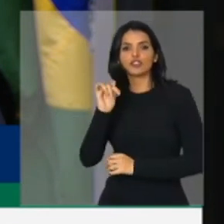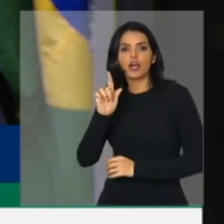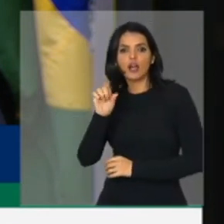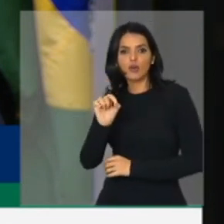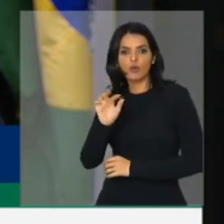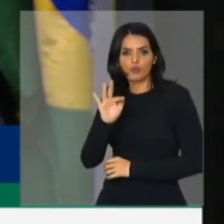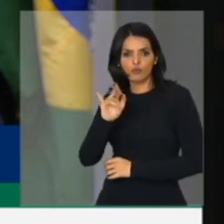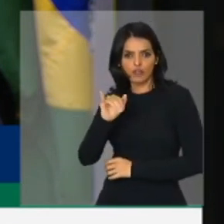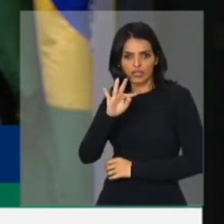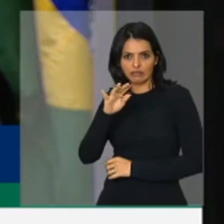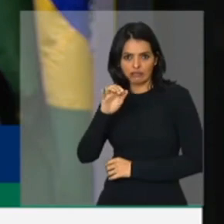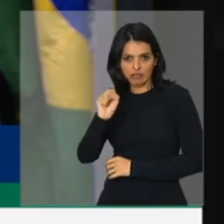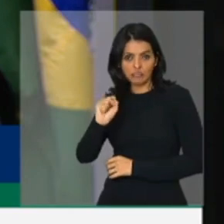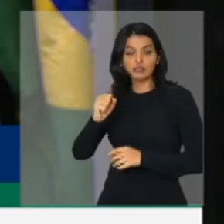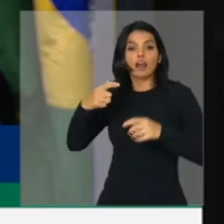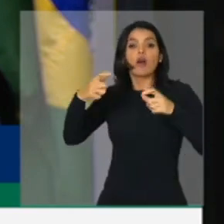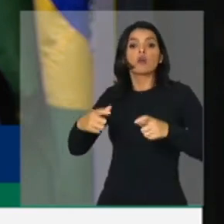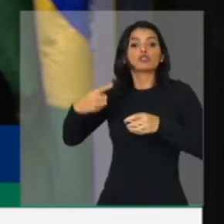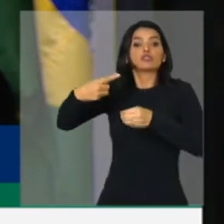Niterói, morto covardemente.